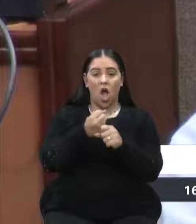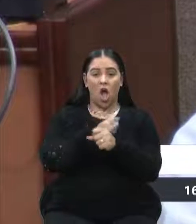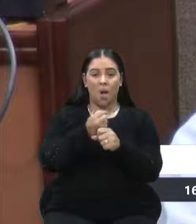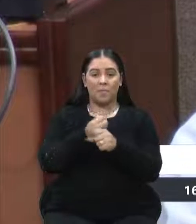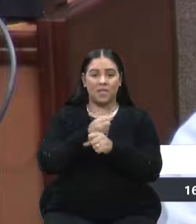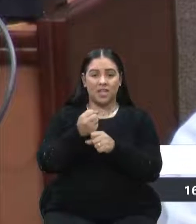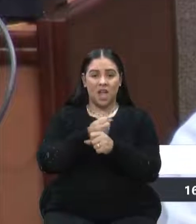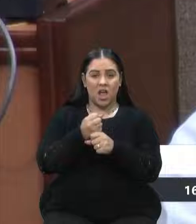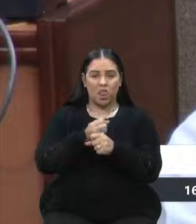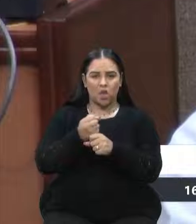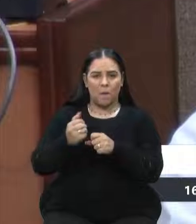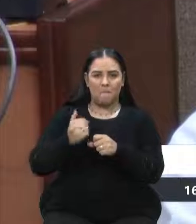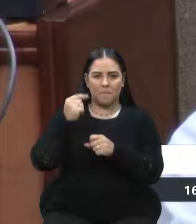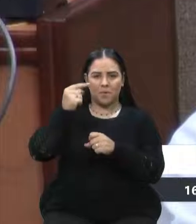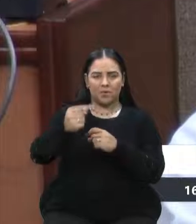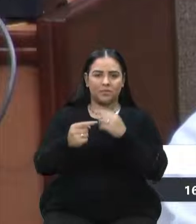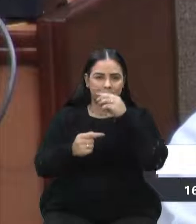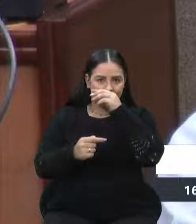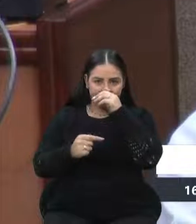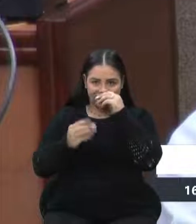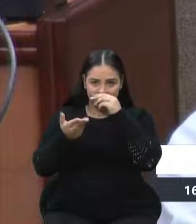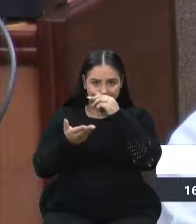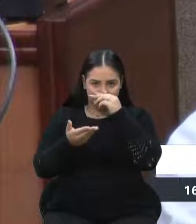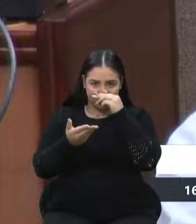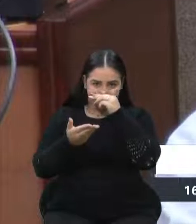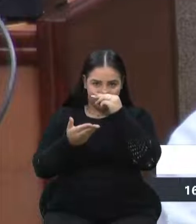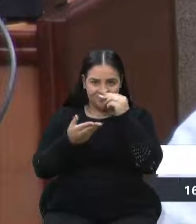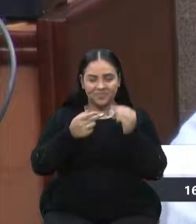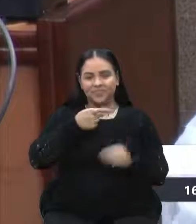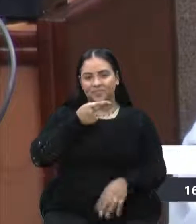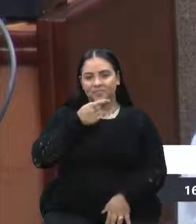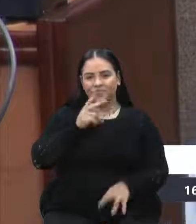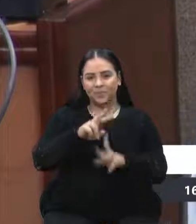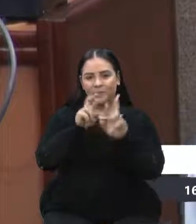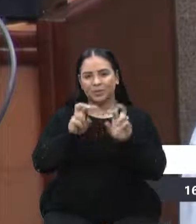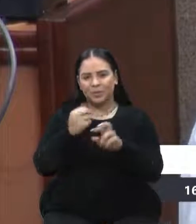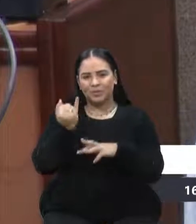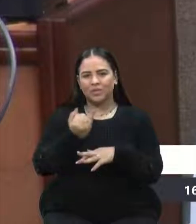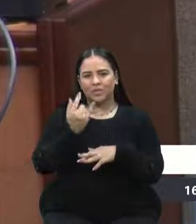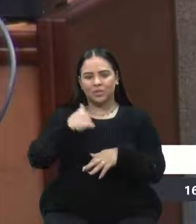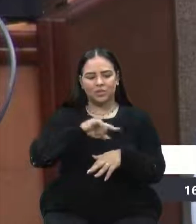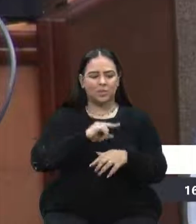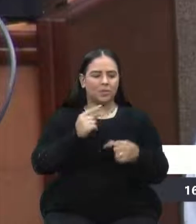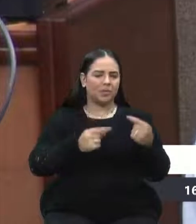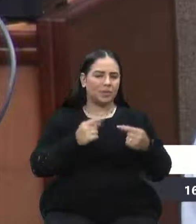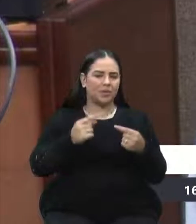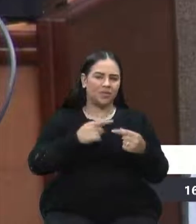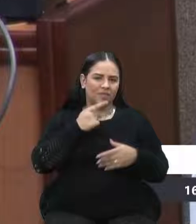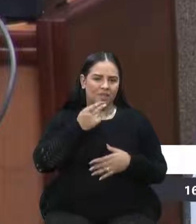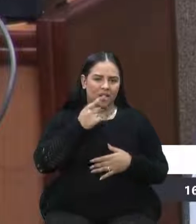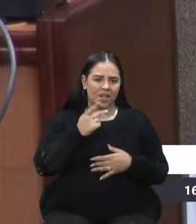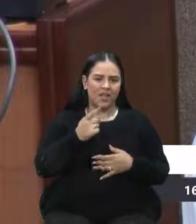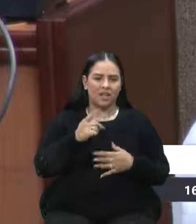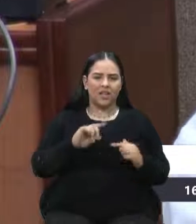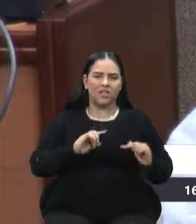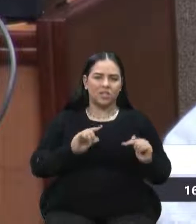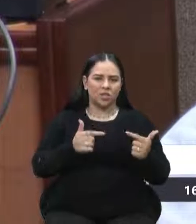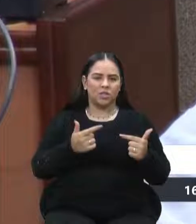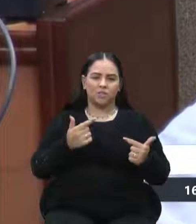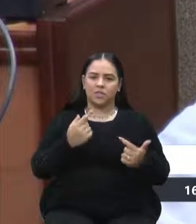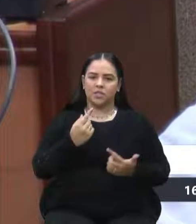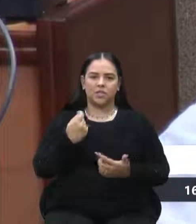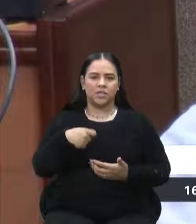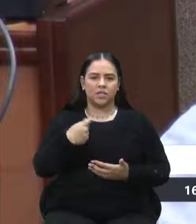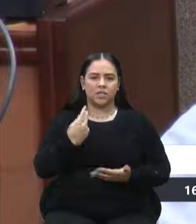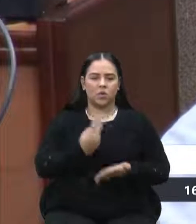fundamentais, como o senhor coloca, que precisam ser discutidas, precisa ser batido martelo em algumas coisas, e as ações precisam continuar.